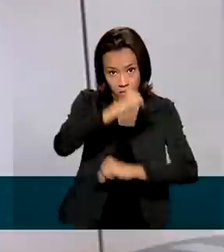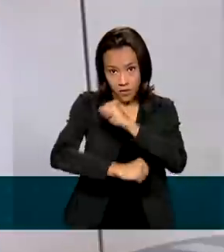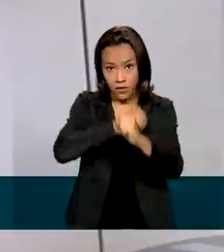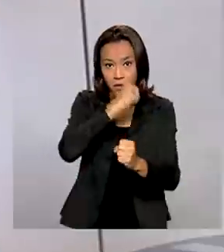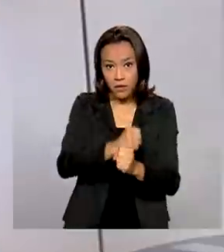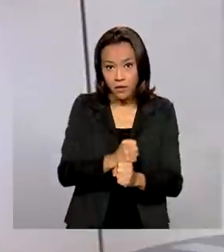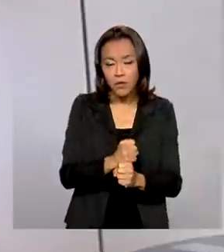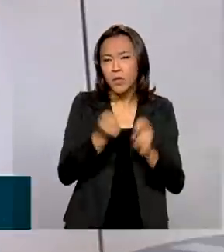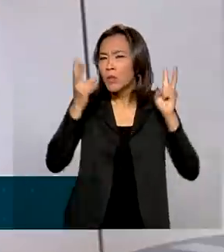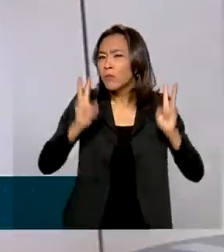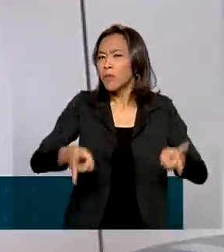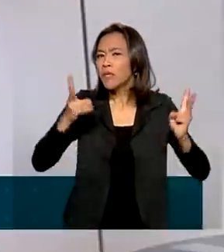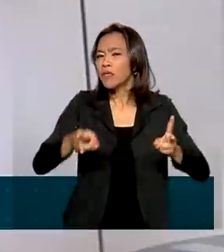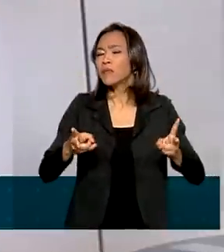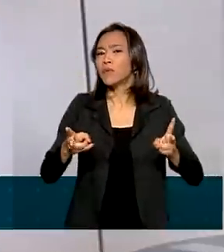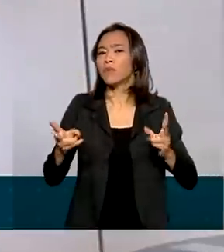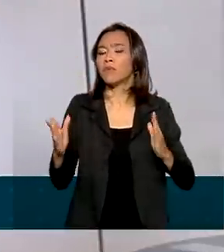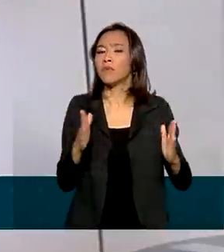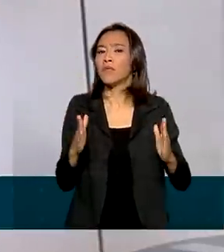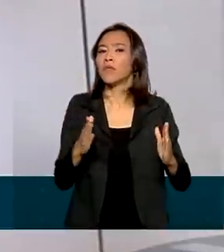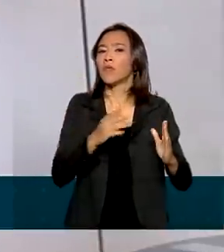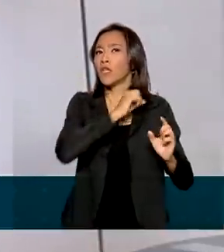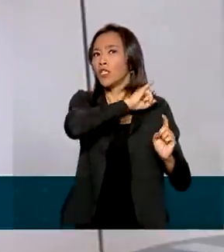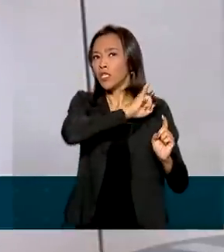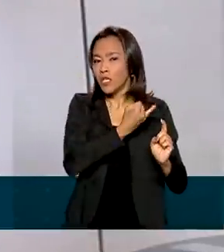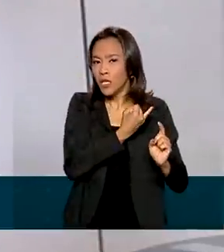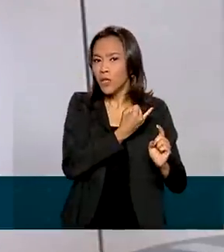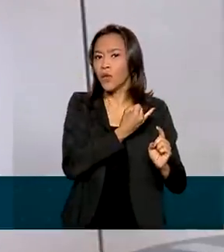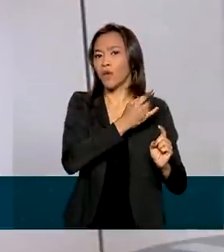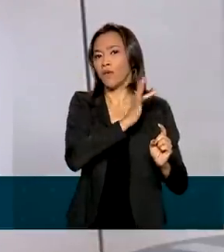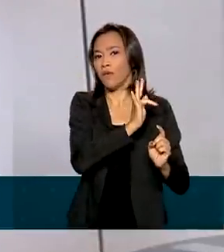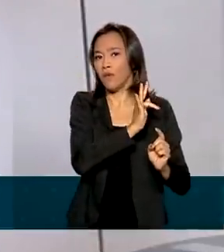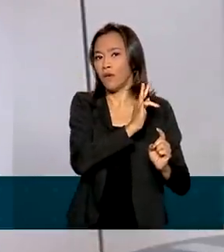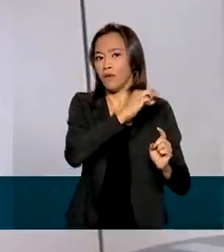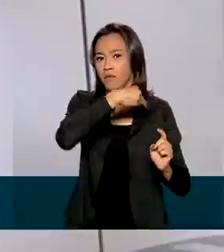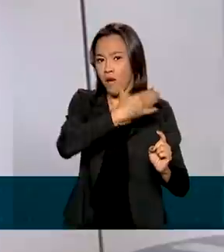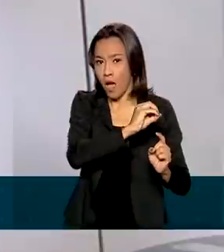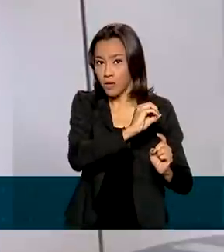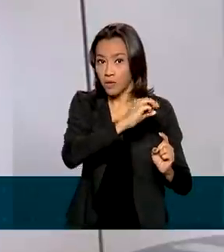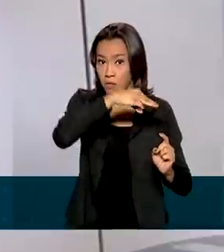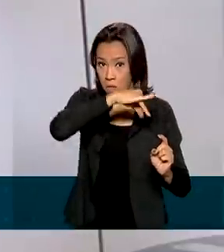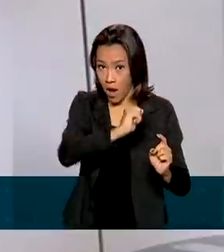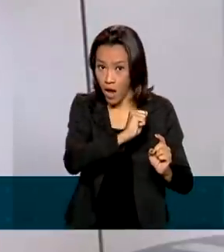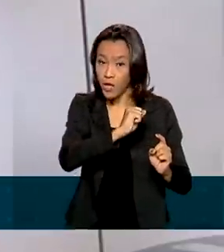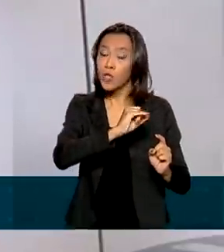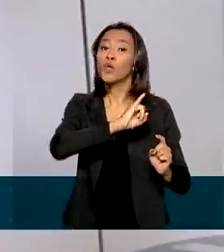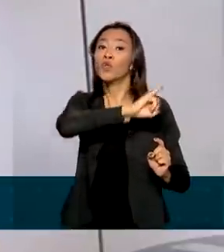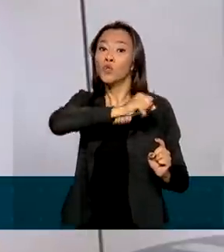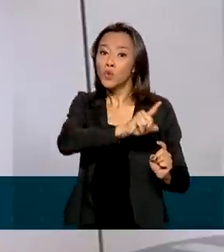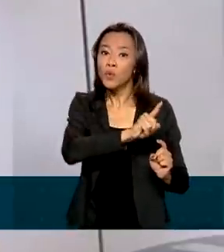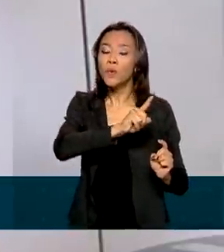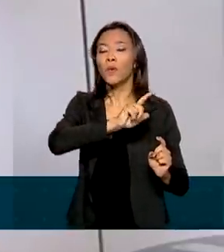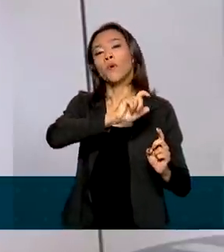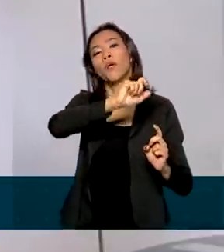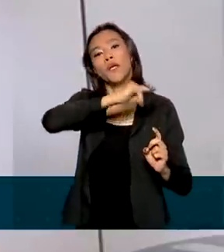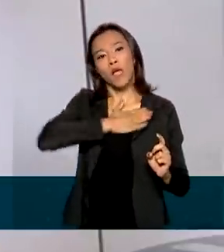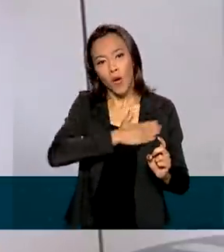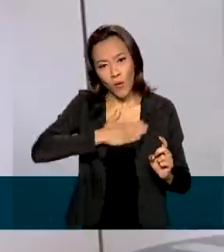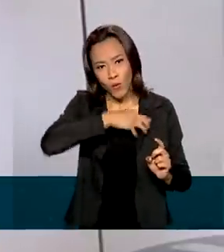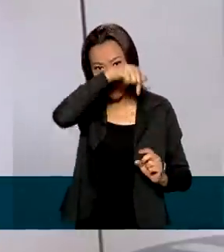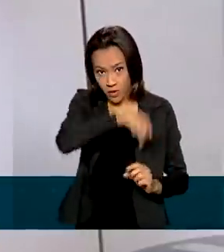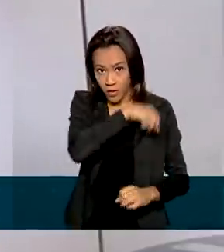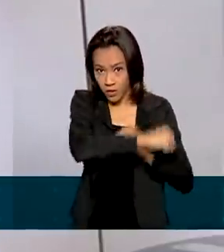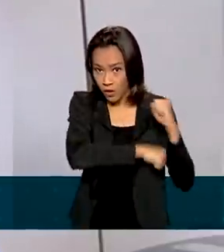nos meses de fevereiro, março, abril, maio, julho e agosto de 2021,